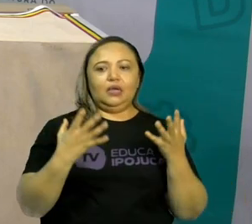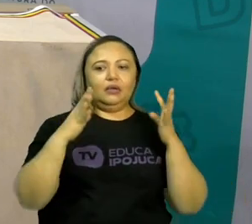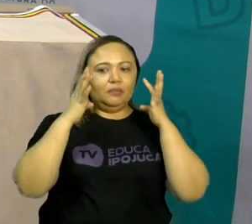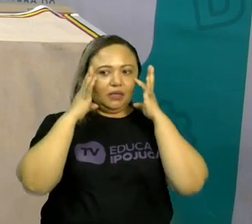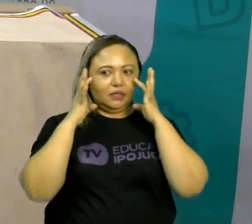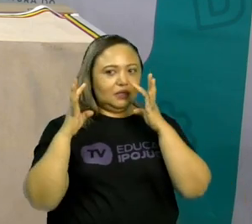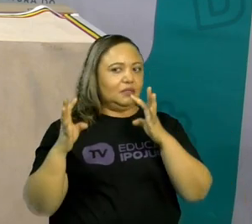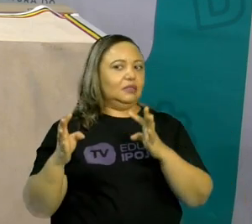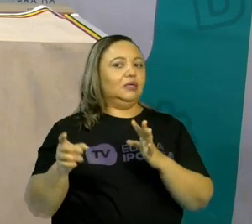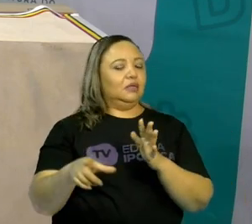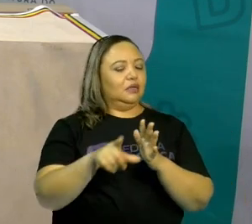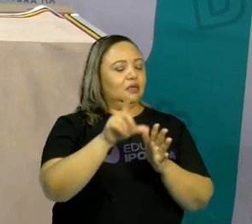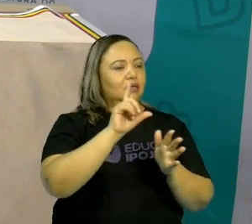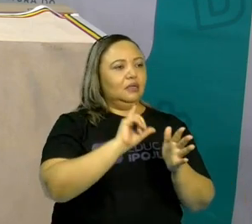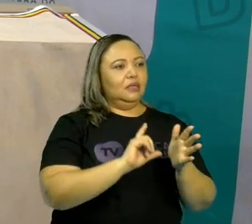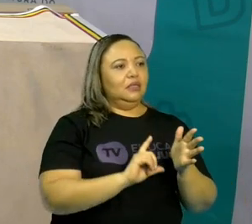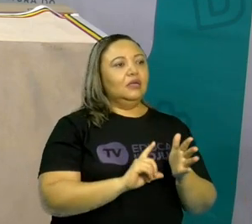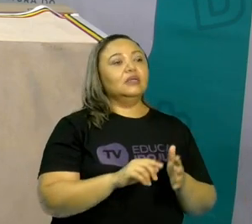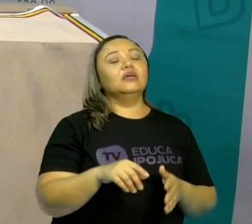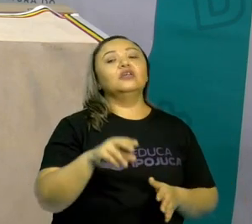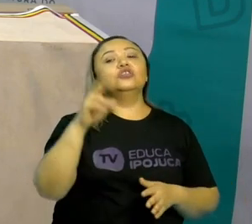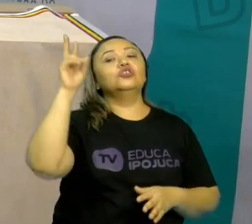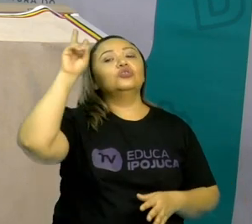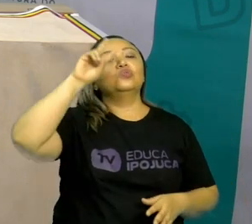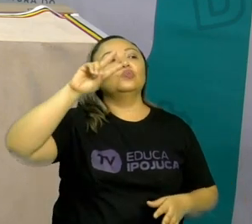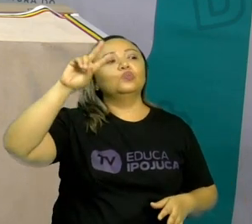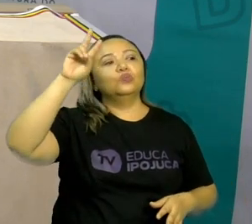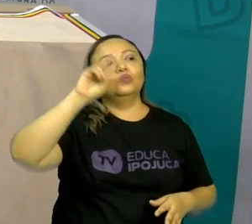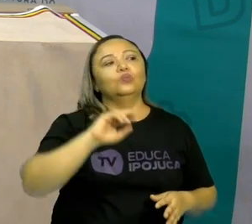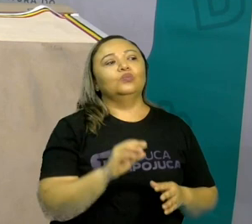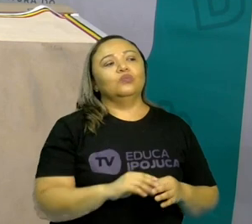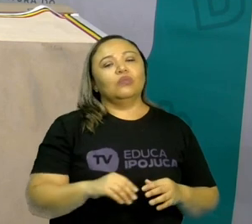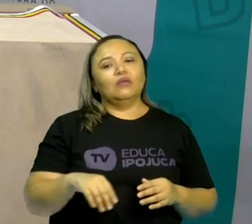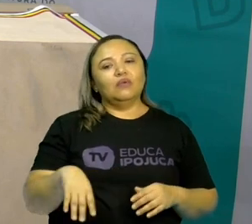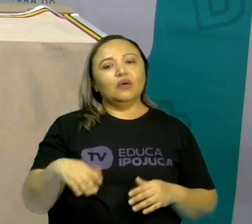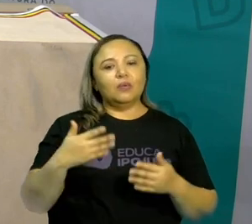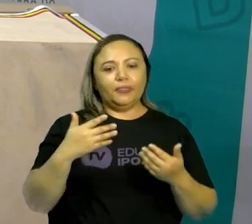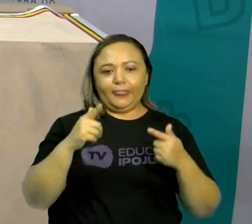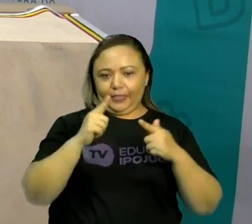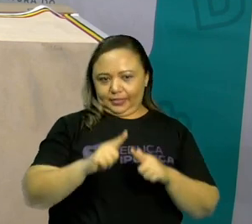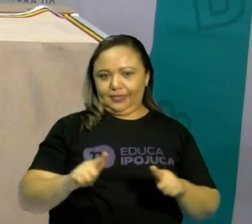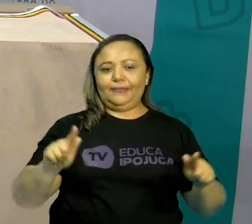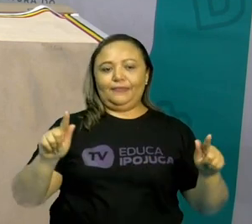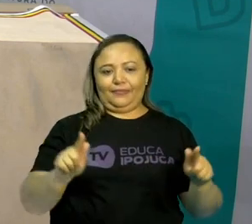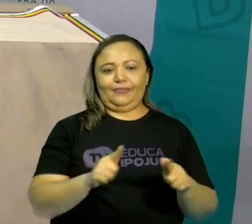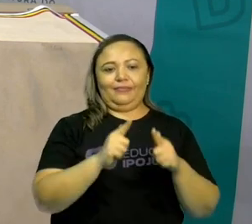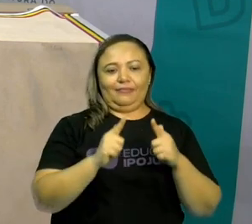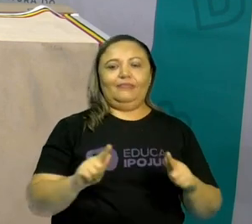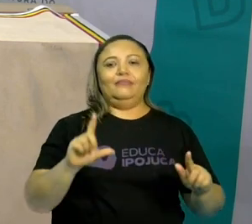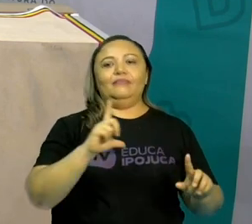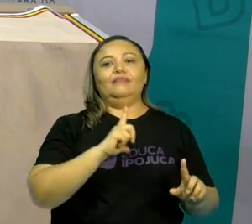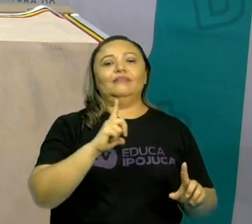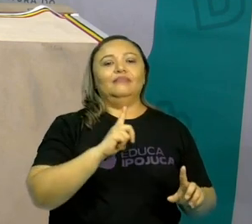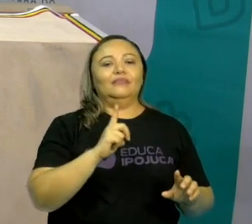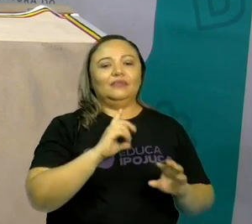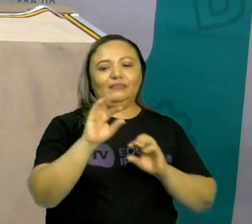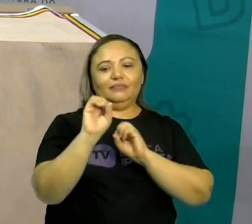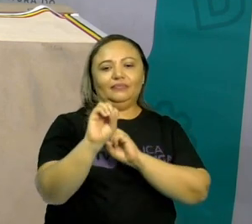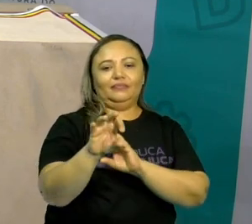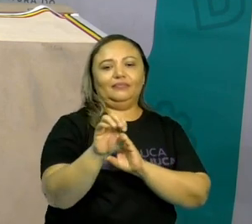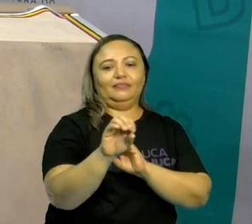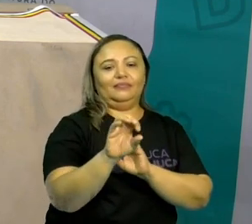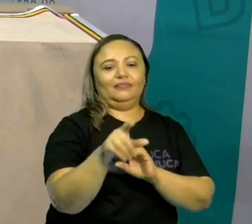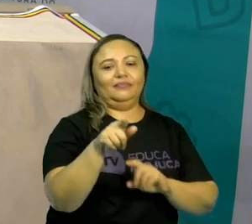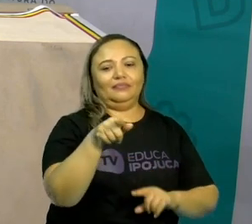Mas antes da historinha, a tia vai cantar uma musiquinha e ensinar a vocês. A gente